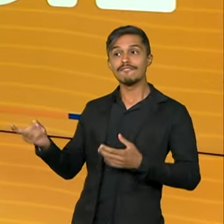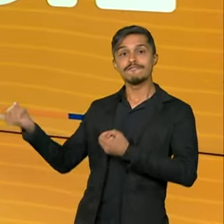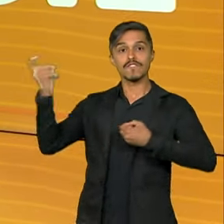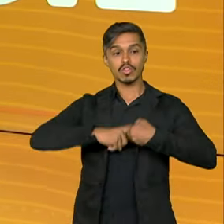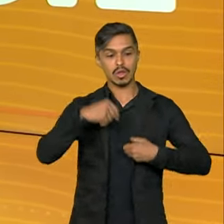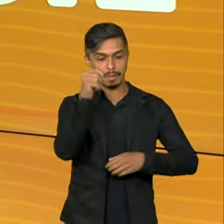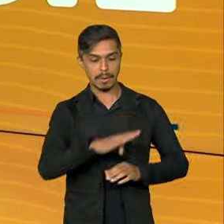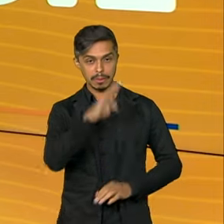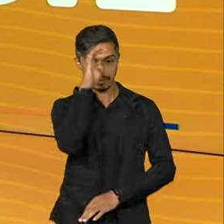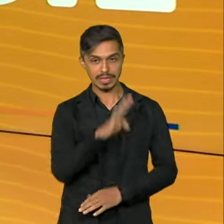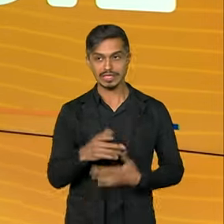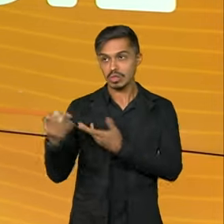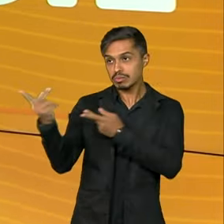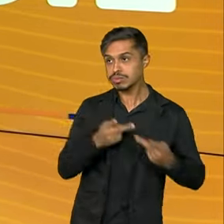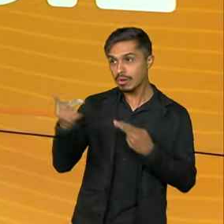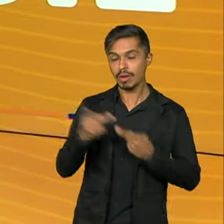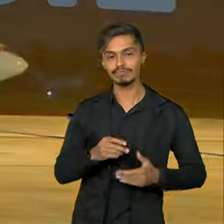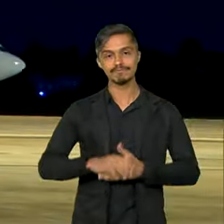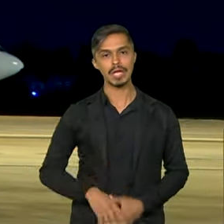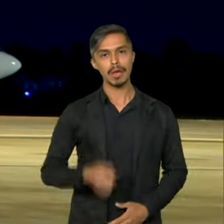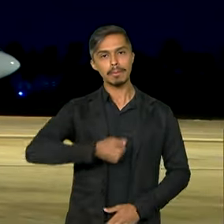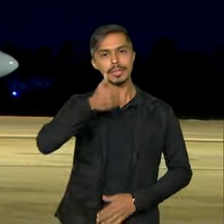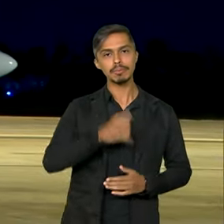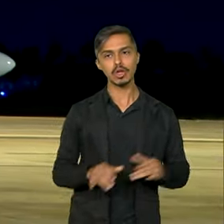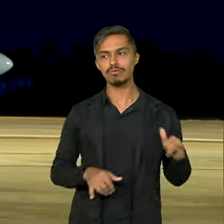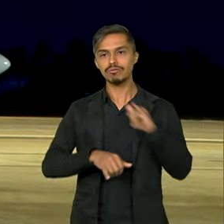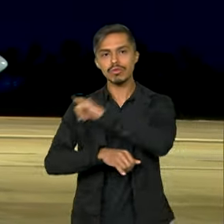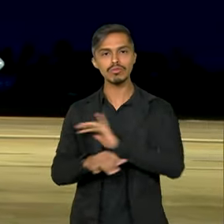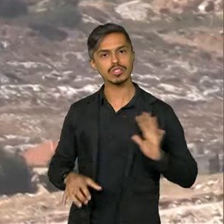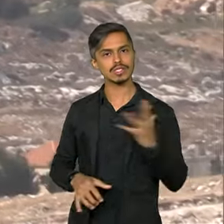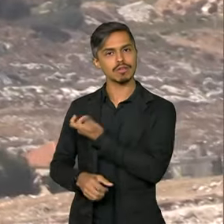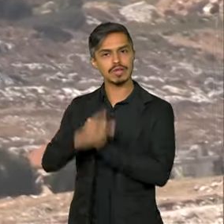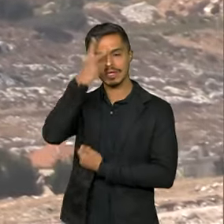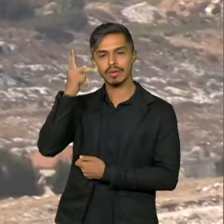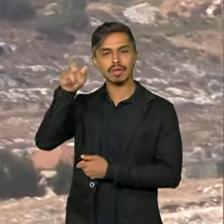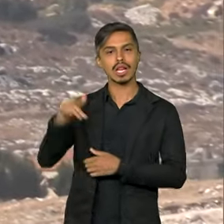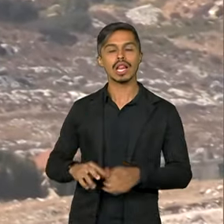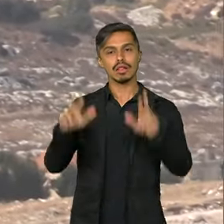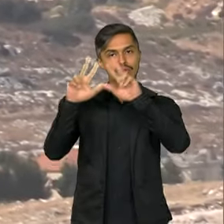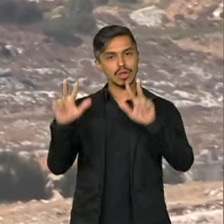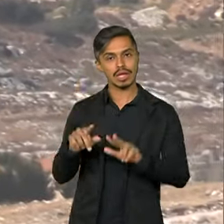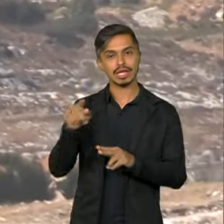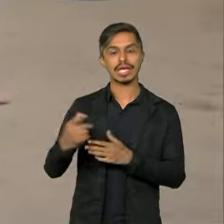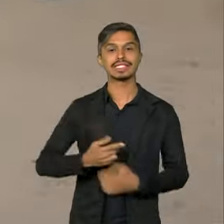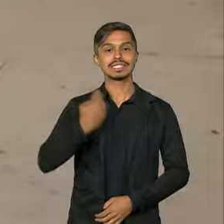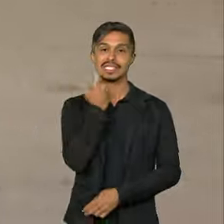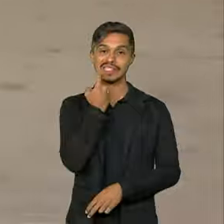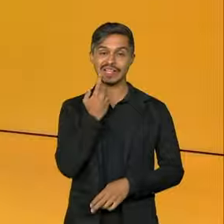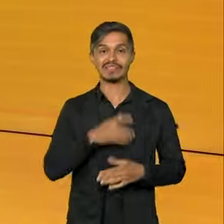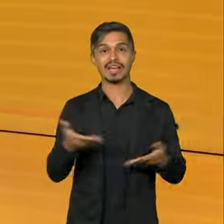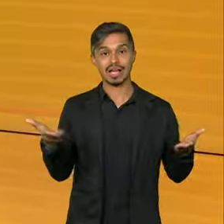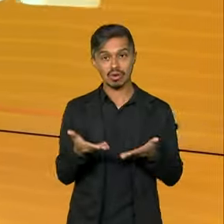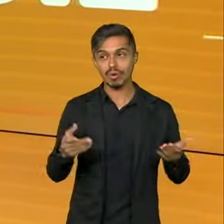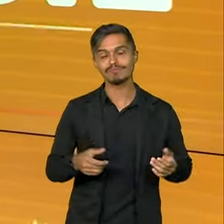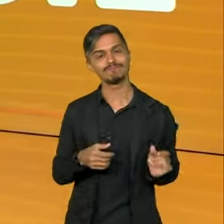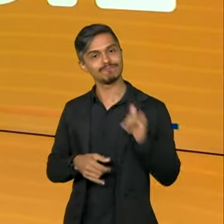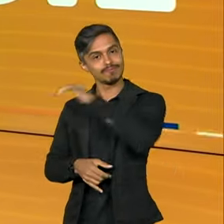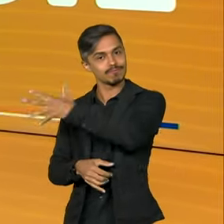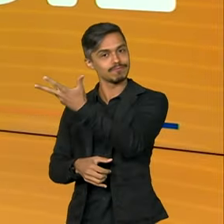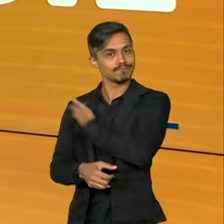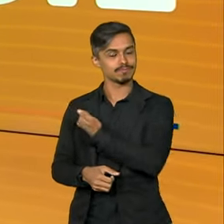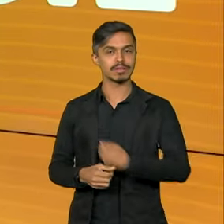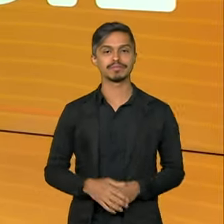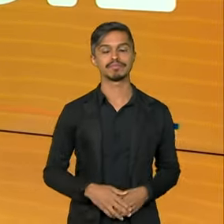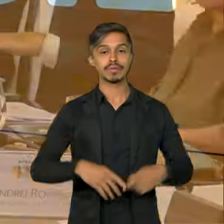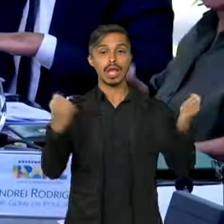Repatriação de brasileiros. Primeiro voo de resgate tem previsão de sair do Líbano nesta sexta-feira. Apostas online.